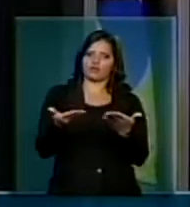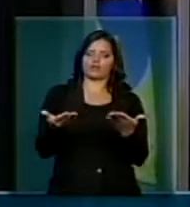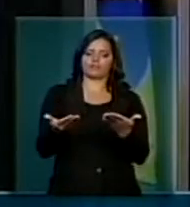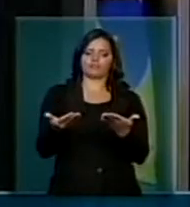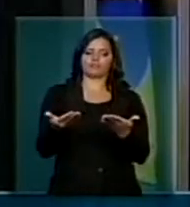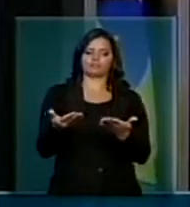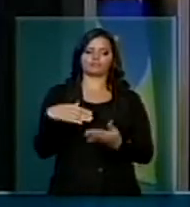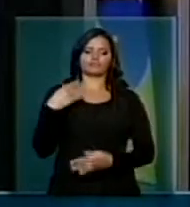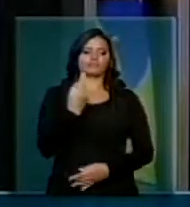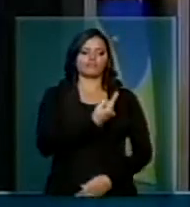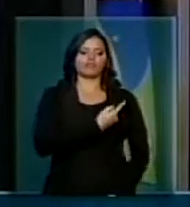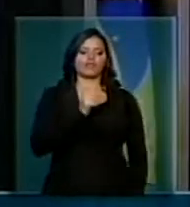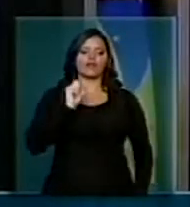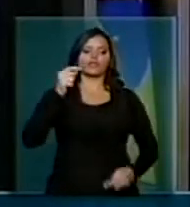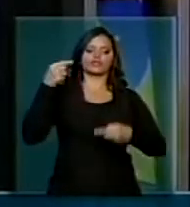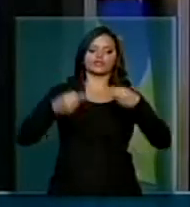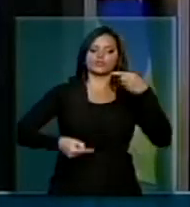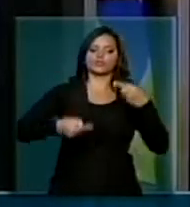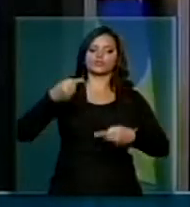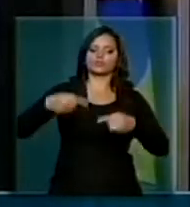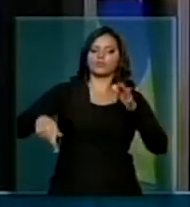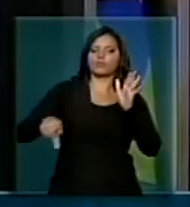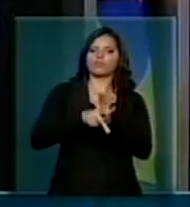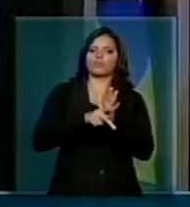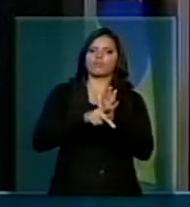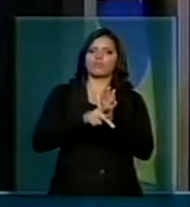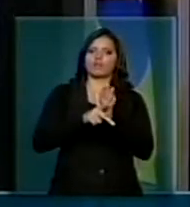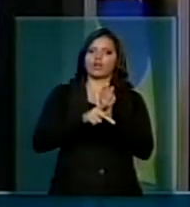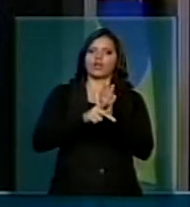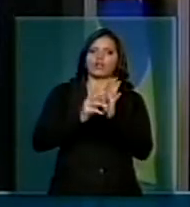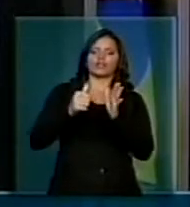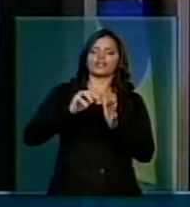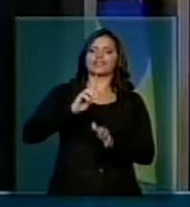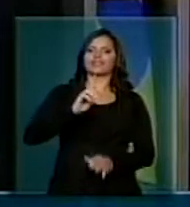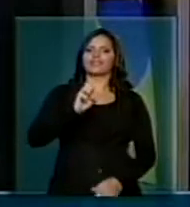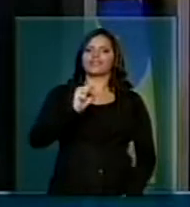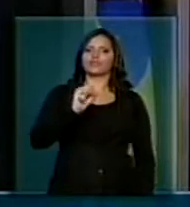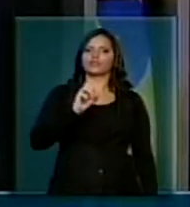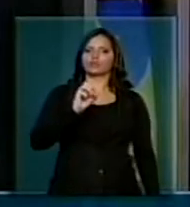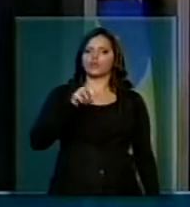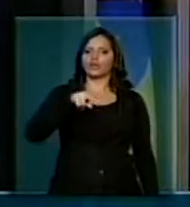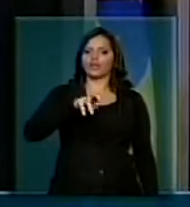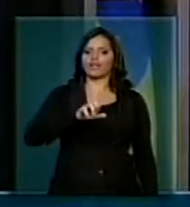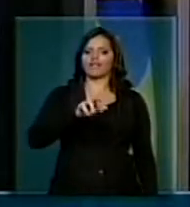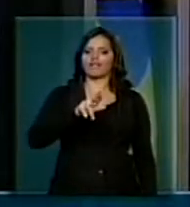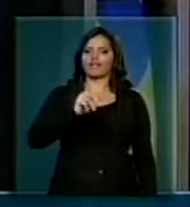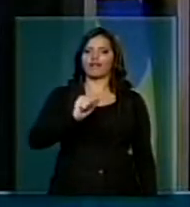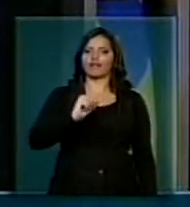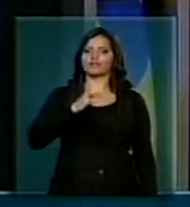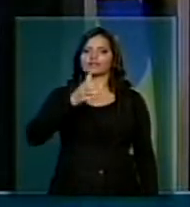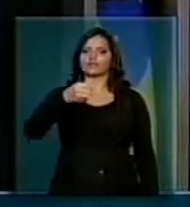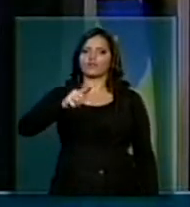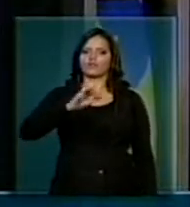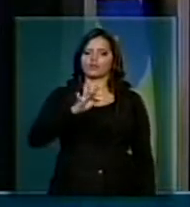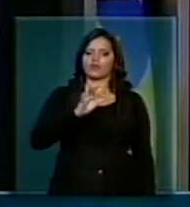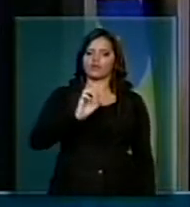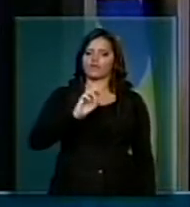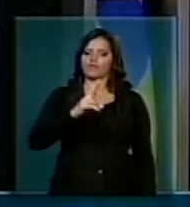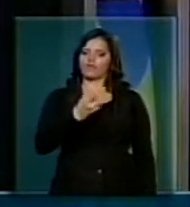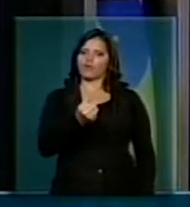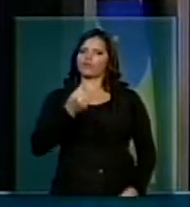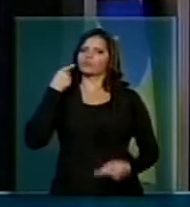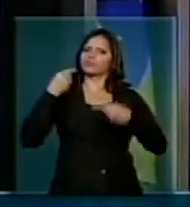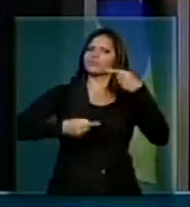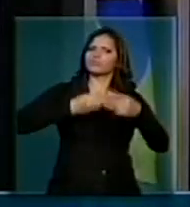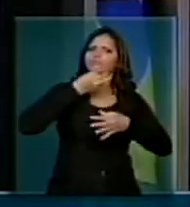enormemente, a discussão da desoneração da Folha, que nós consideramos que o discurso com o viés que está